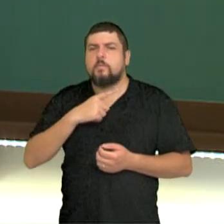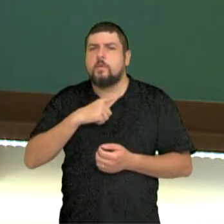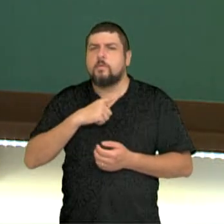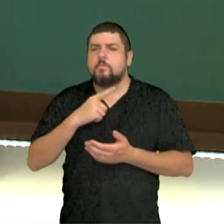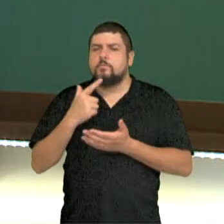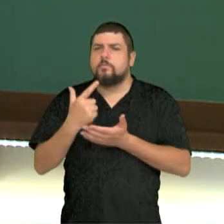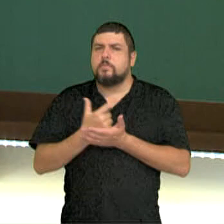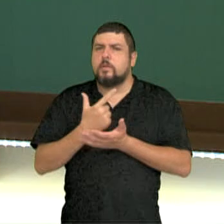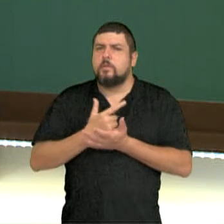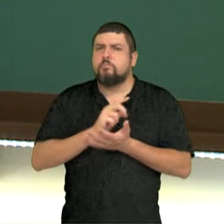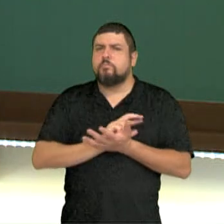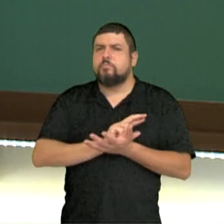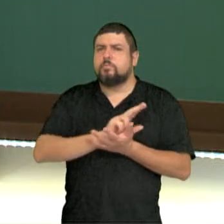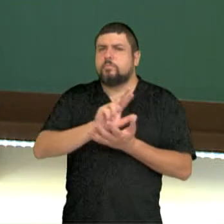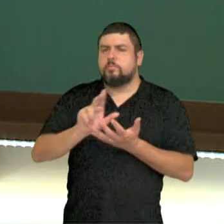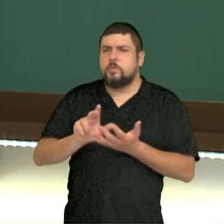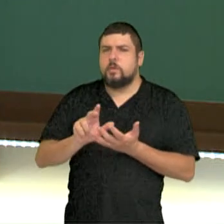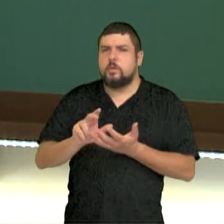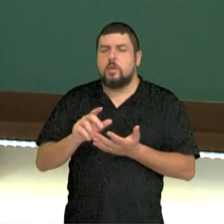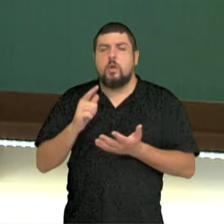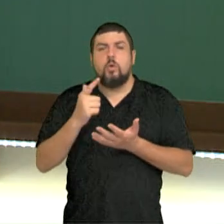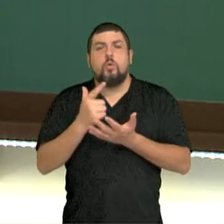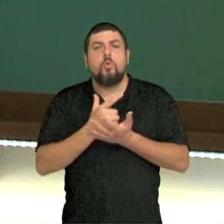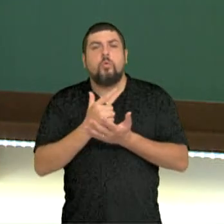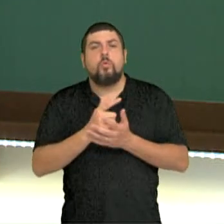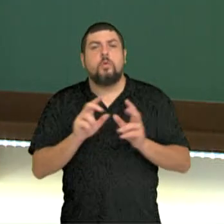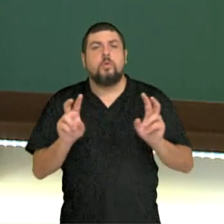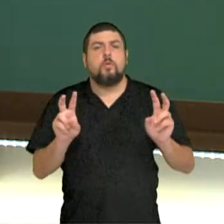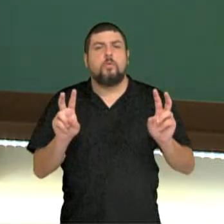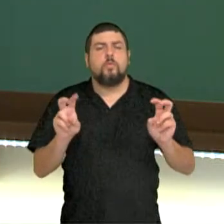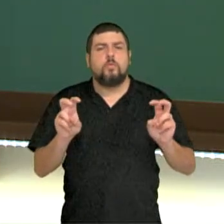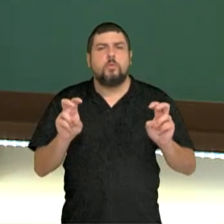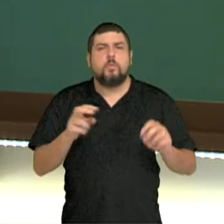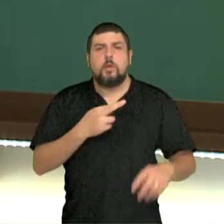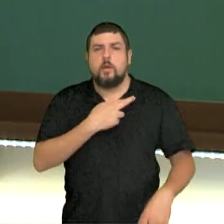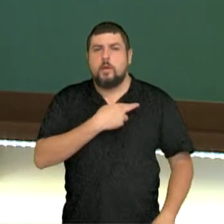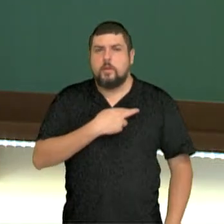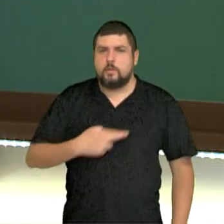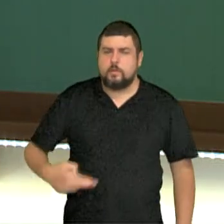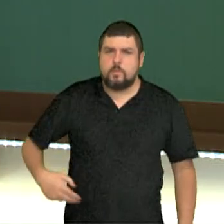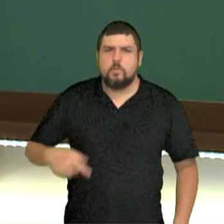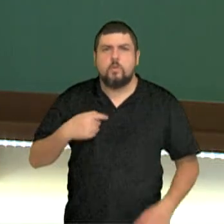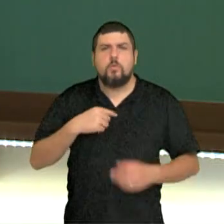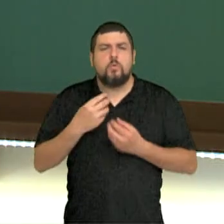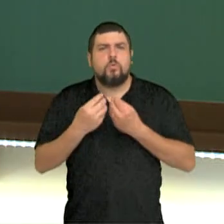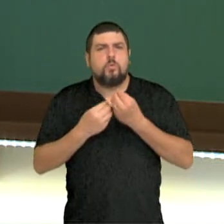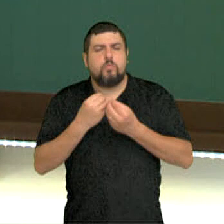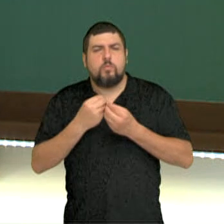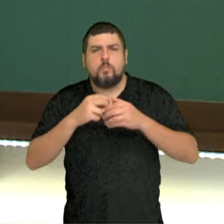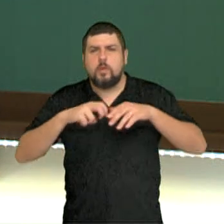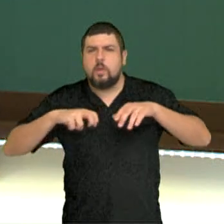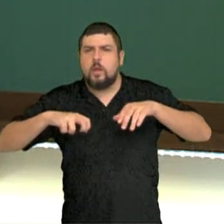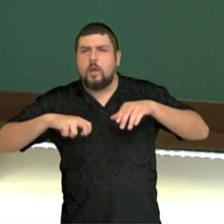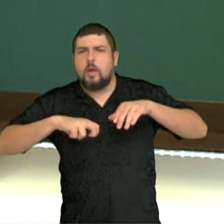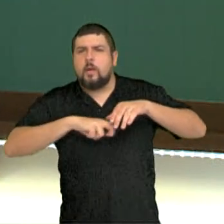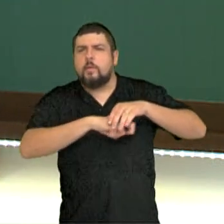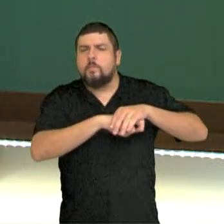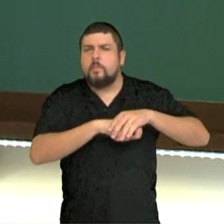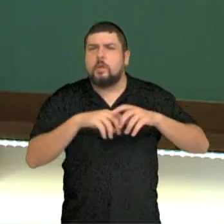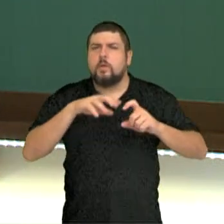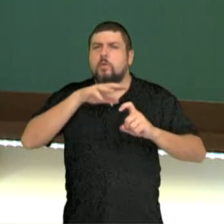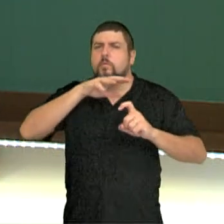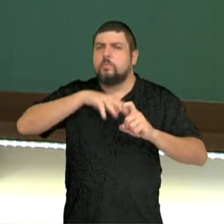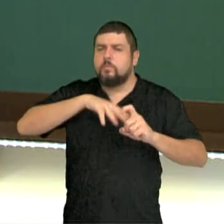Inclusive, no Livro da República, nós temos lá a alegoria da caverna, que nos mostra que o caminho racional nos leva a essa emancipação,